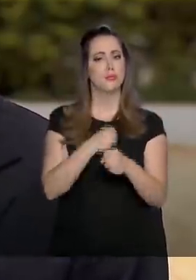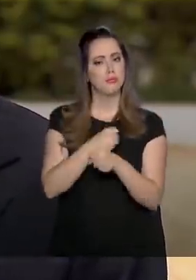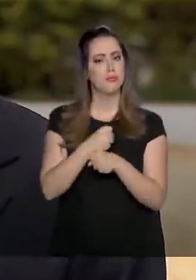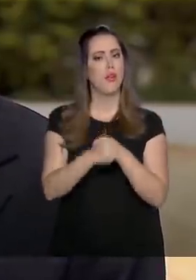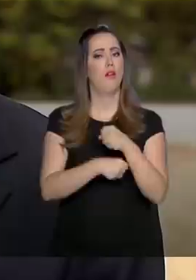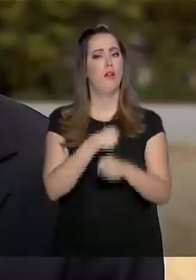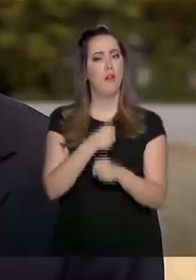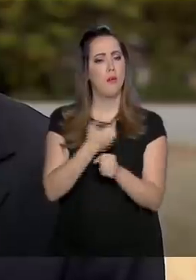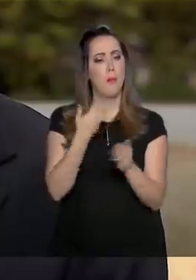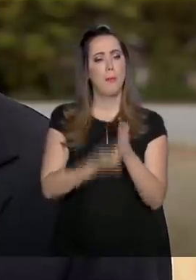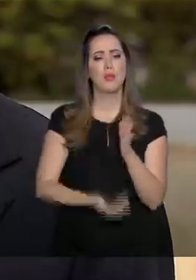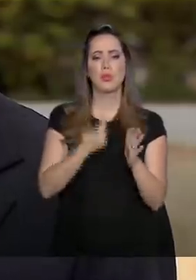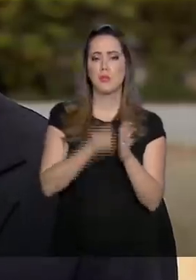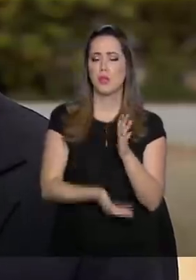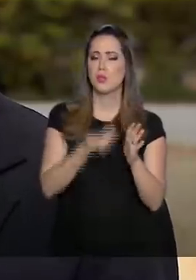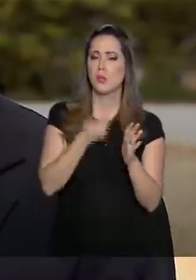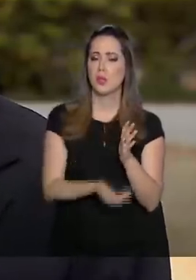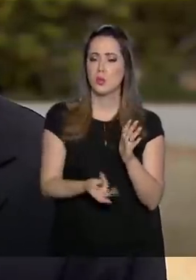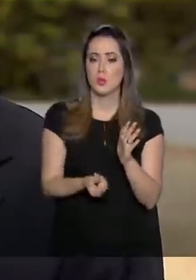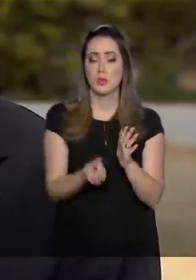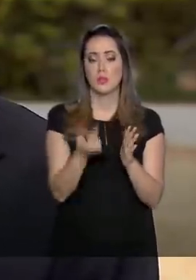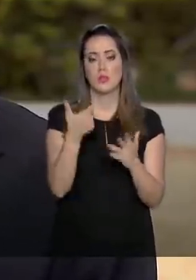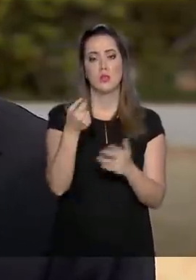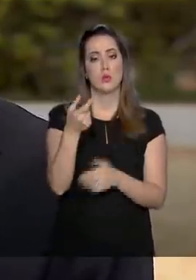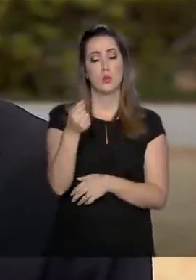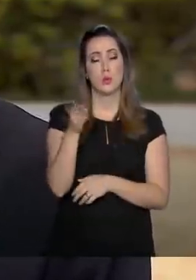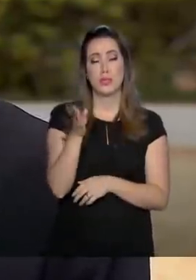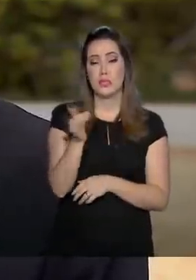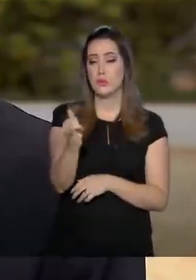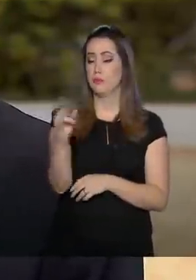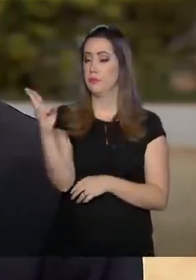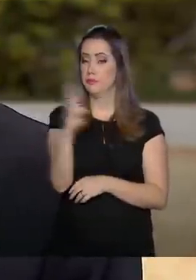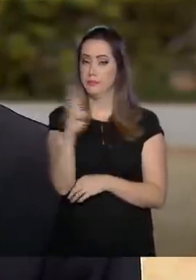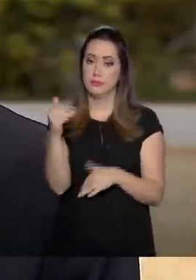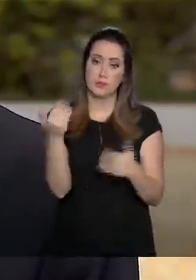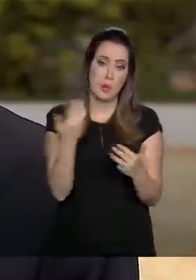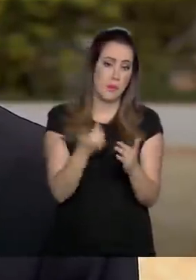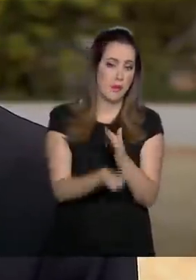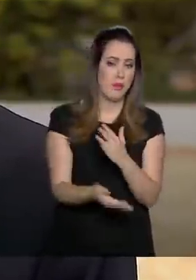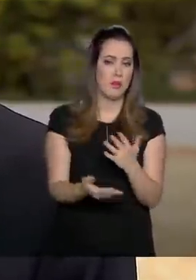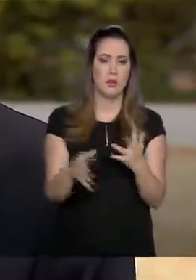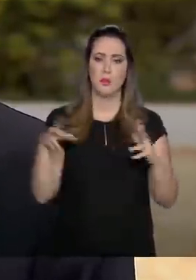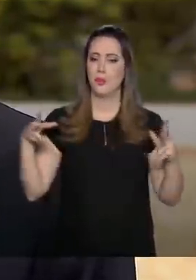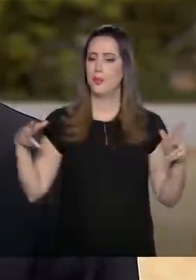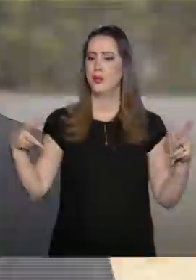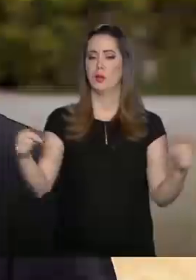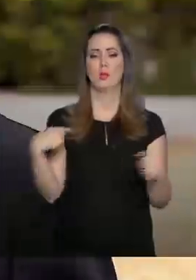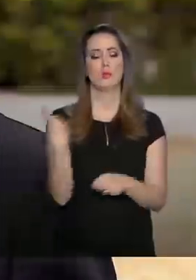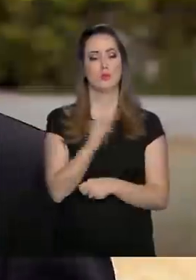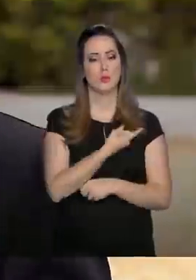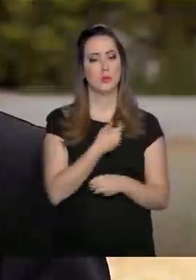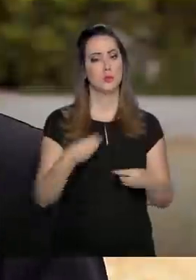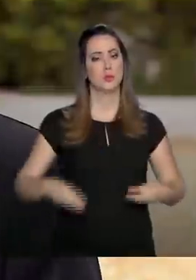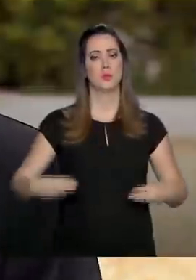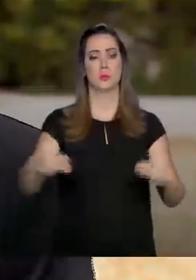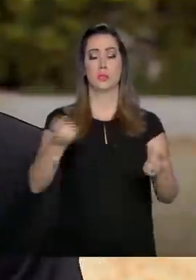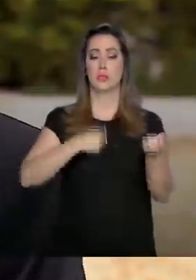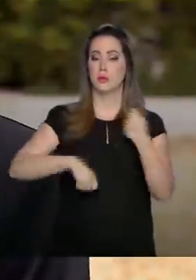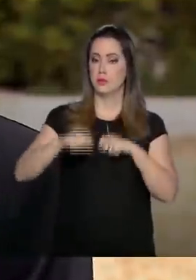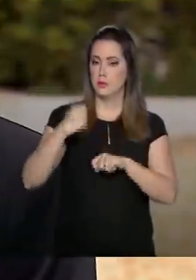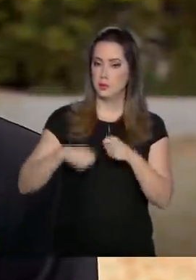perdas decorrentes de acidentes que superam 200 bilhões de reais. E são perdas para todos. O Ministério da